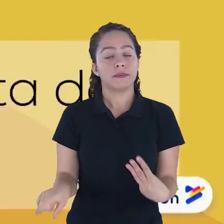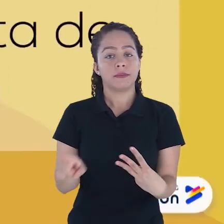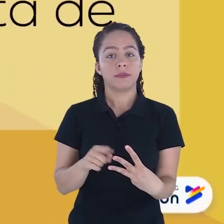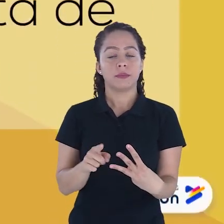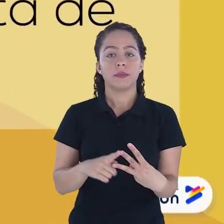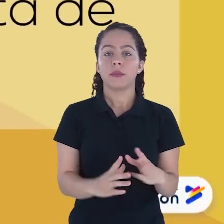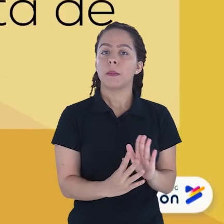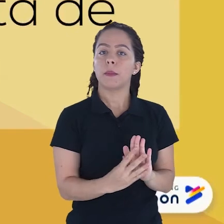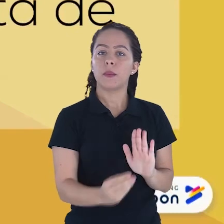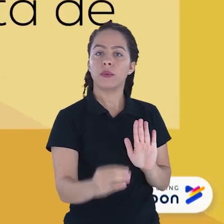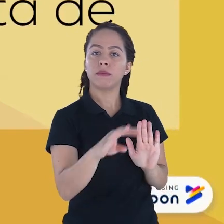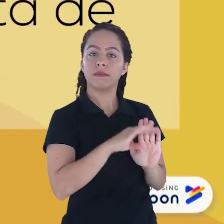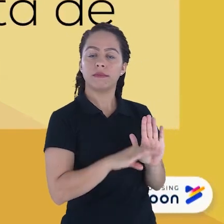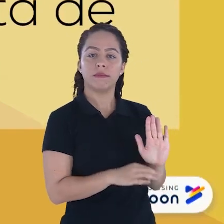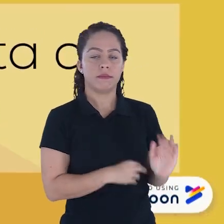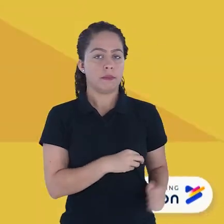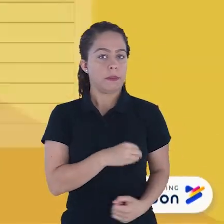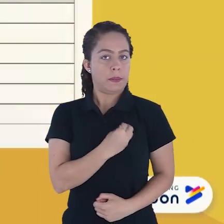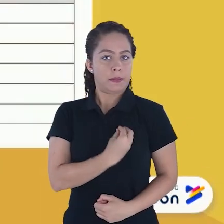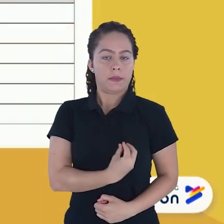Modelo da Lista de Presença